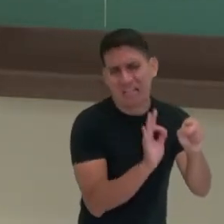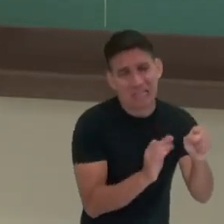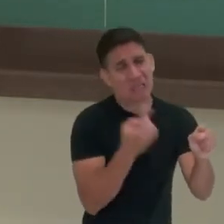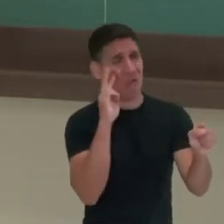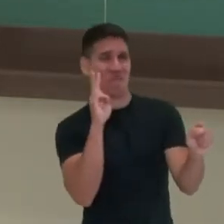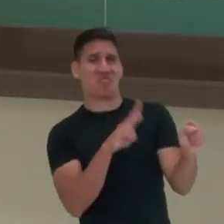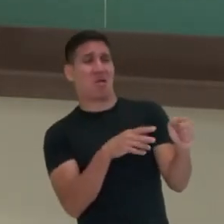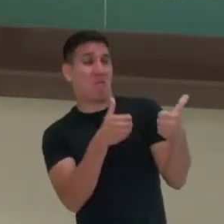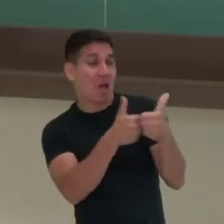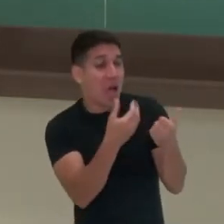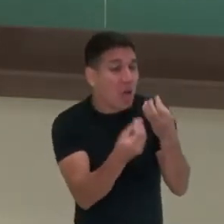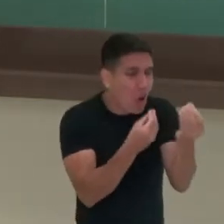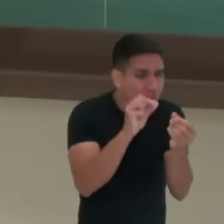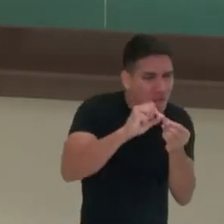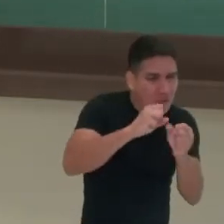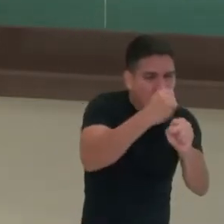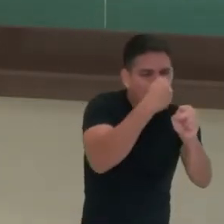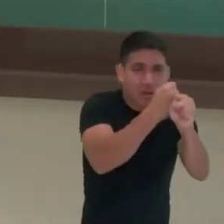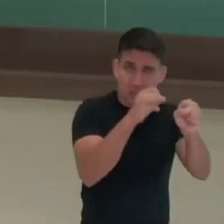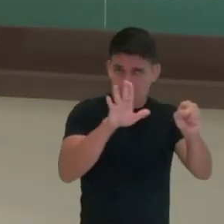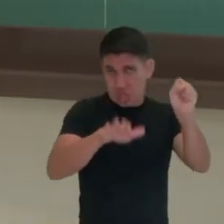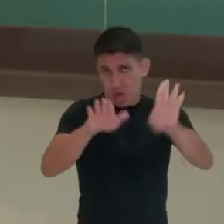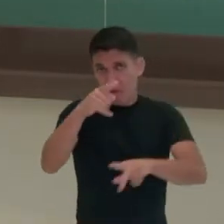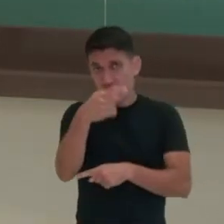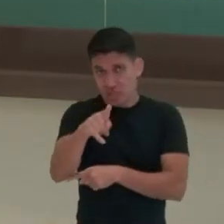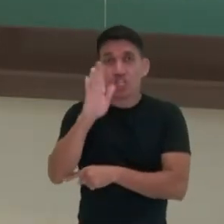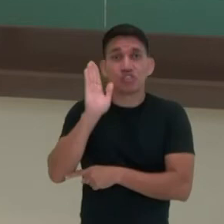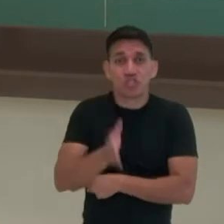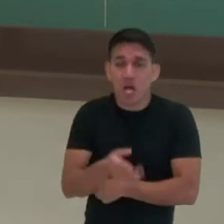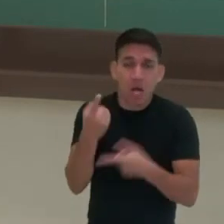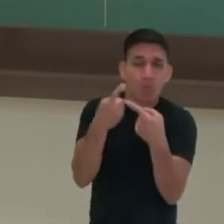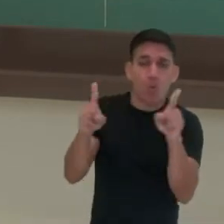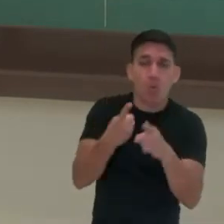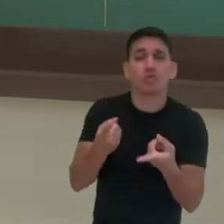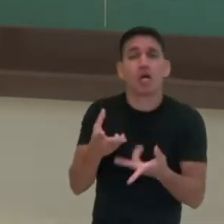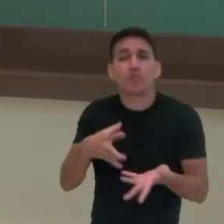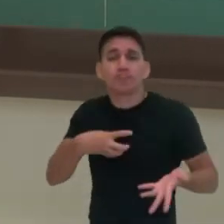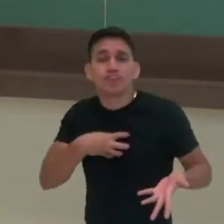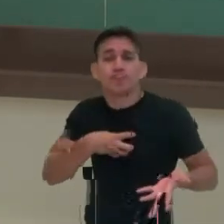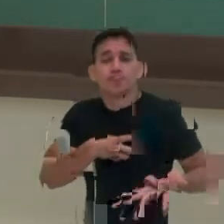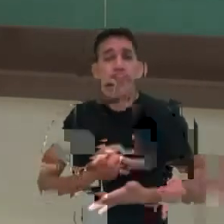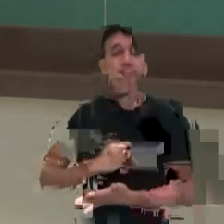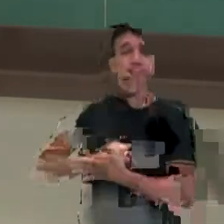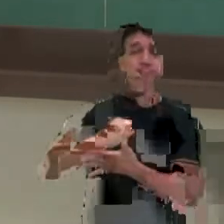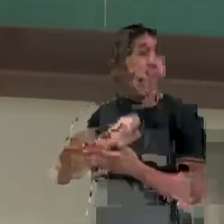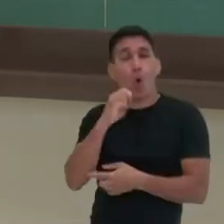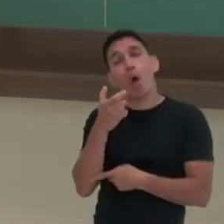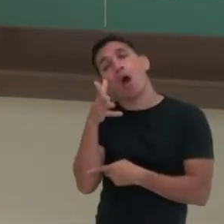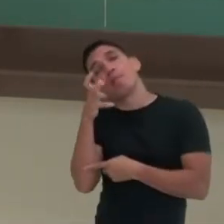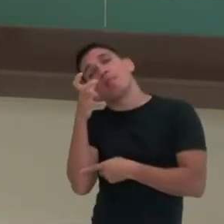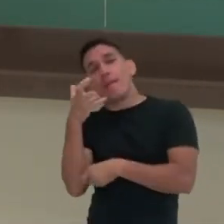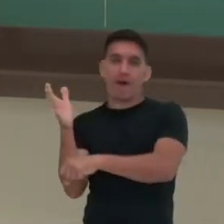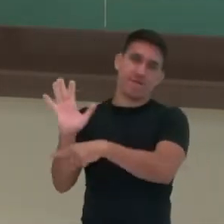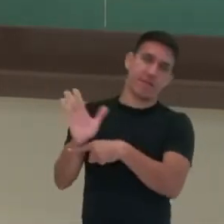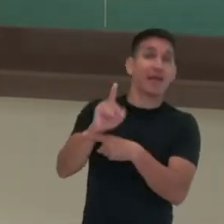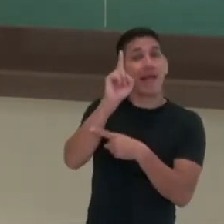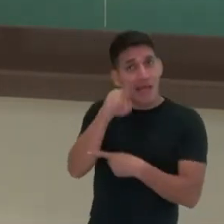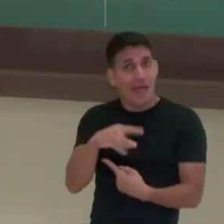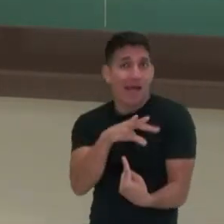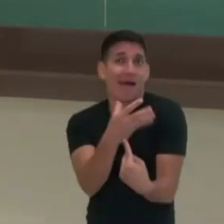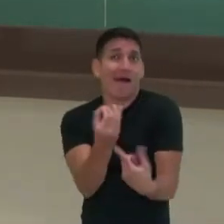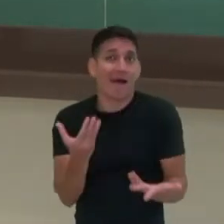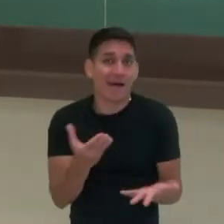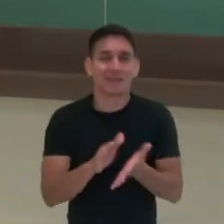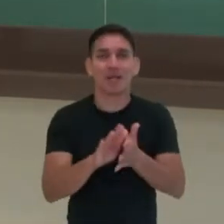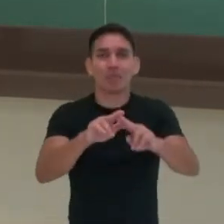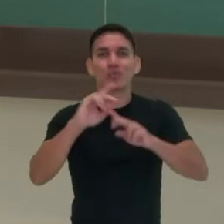visto de perto uma escultura, você provavelmente ouve música, assiste filmes. Isso é arte. Então a